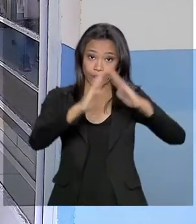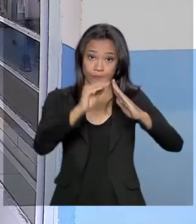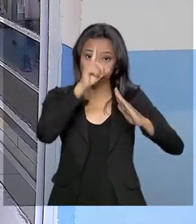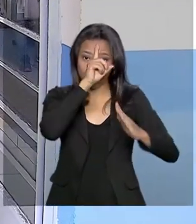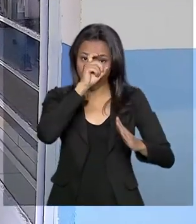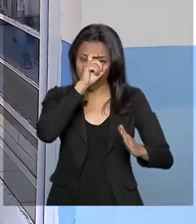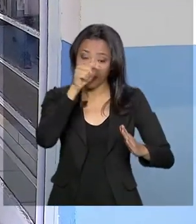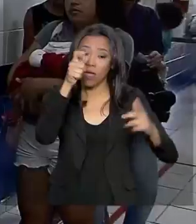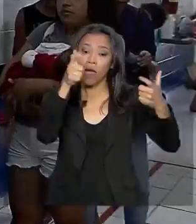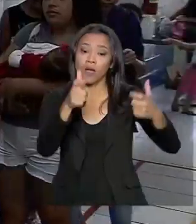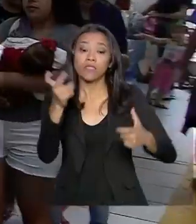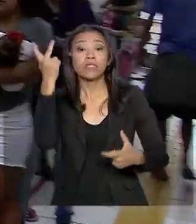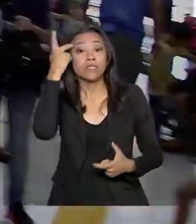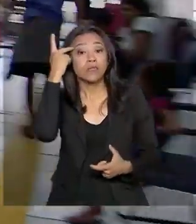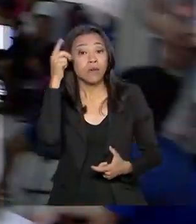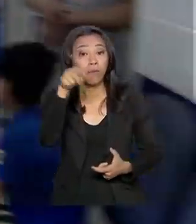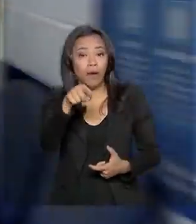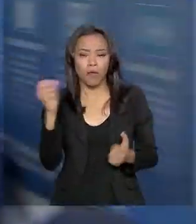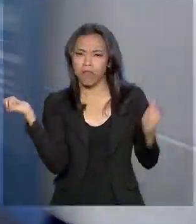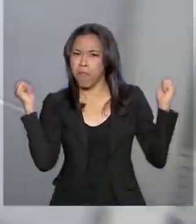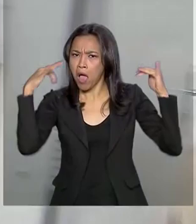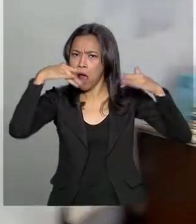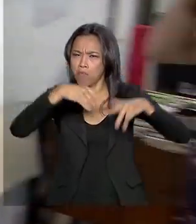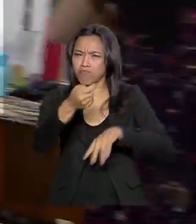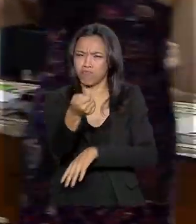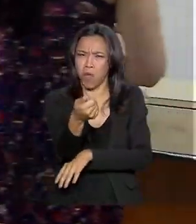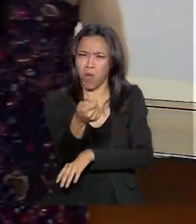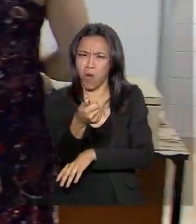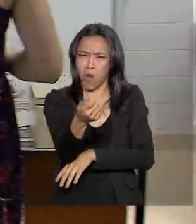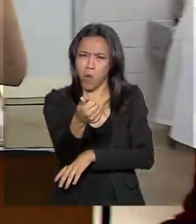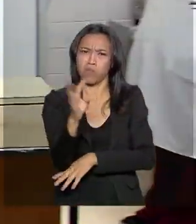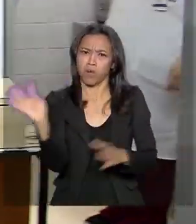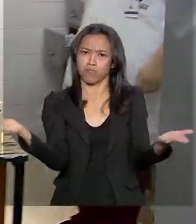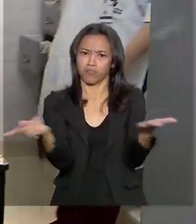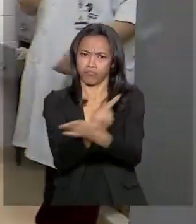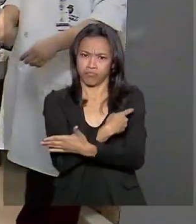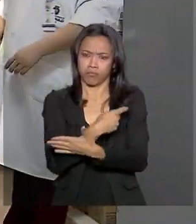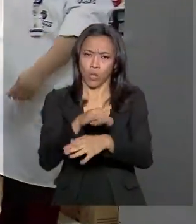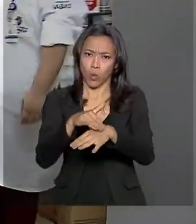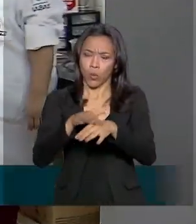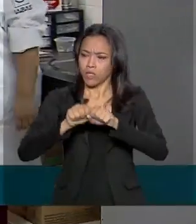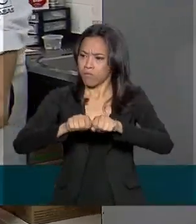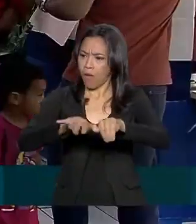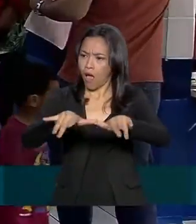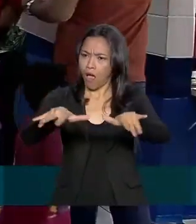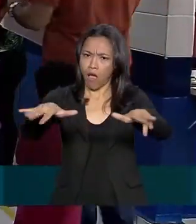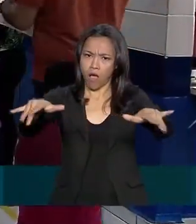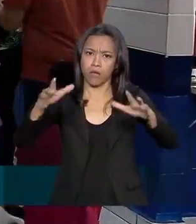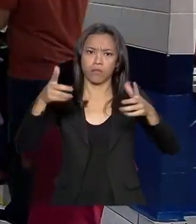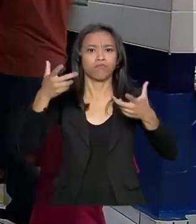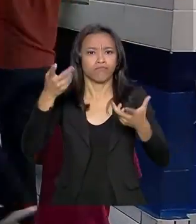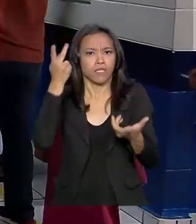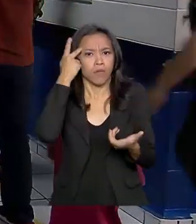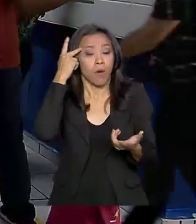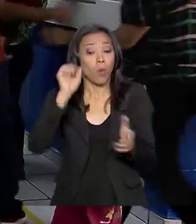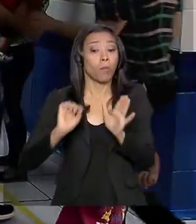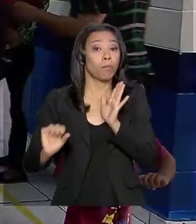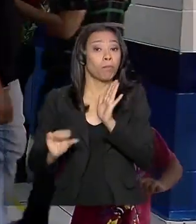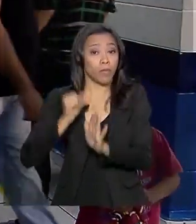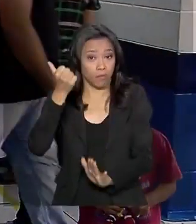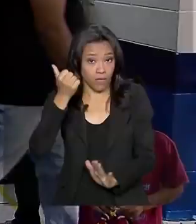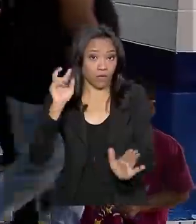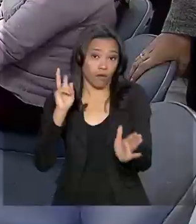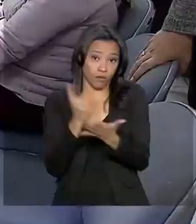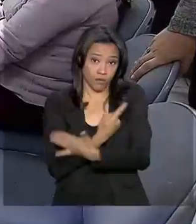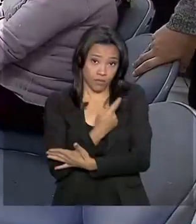Zona Norte de São Paulo, o movimento foi pequeno, apesar do surto de sarampo na capital paulista. O primeiro caso da doença este